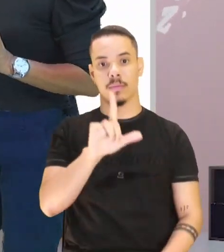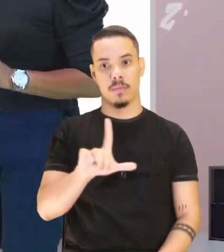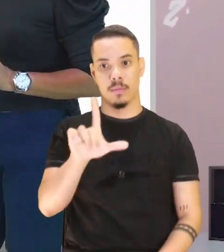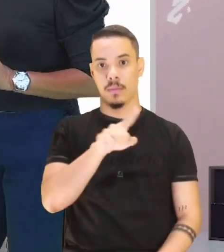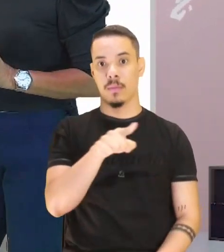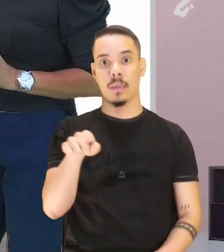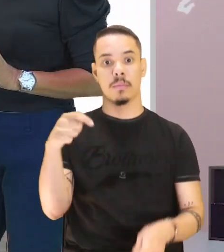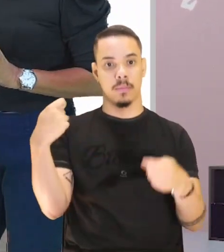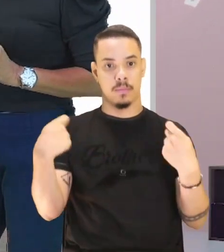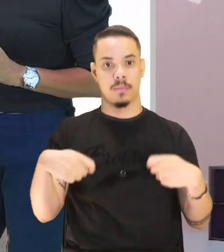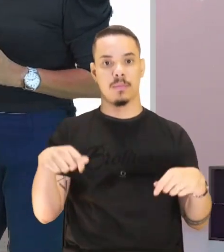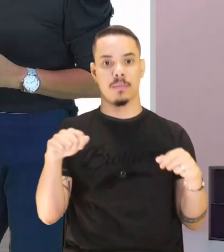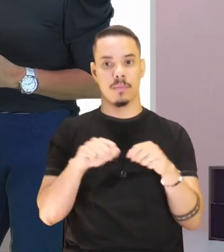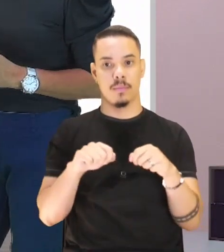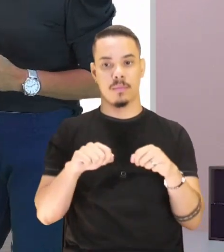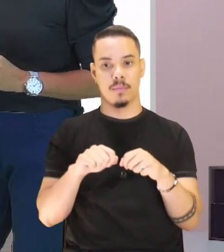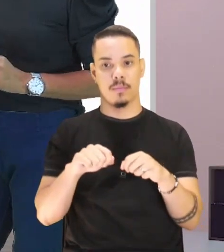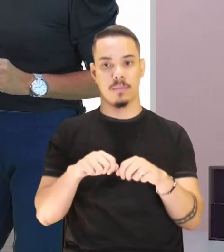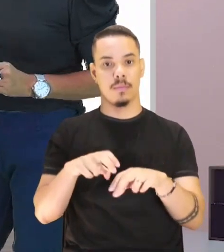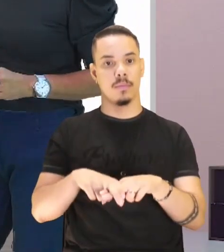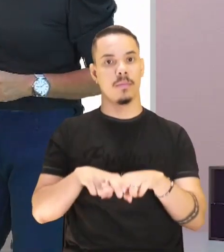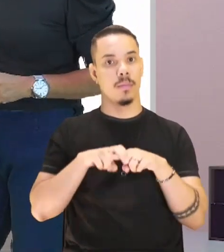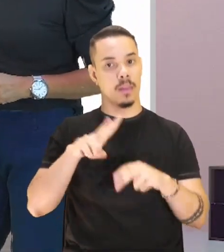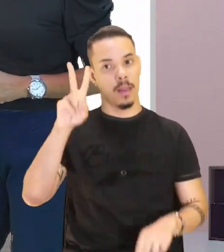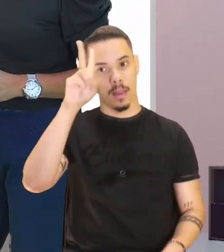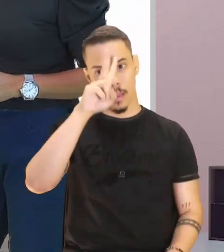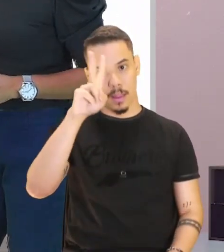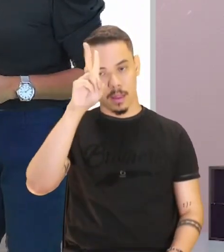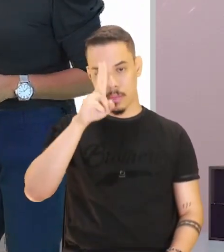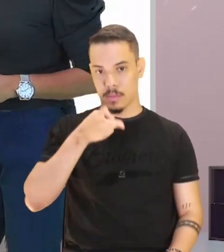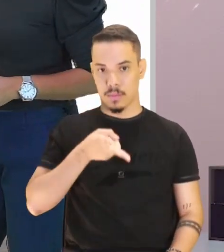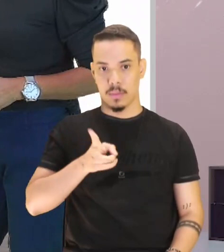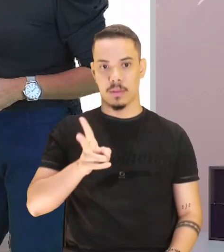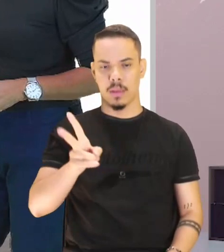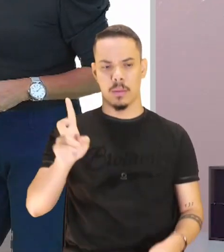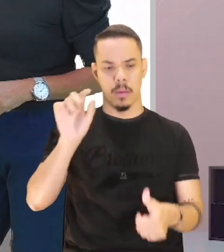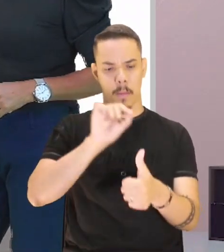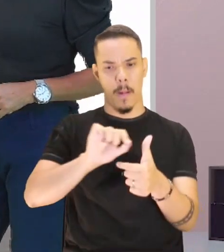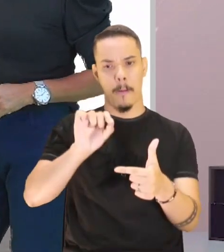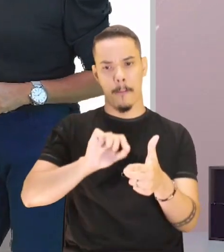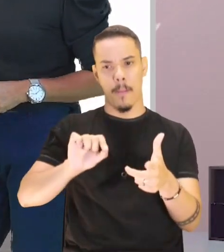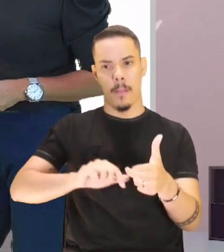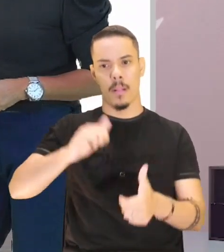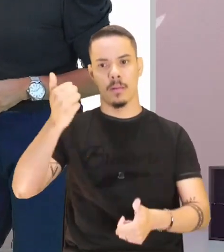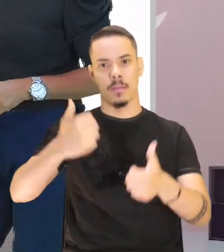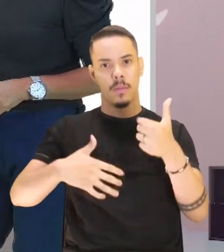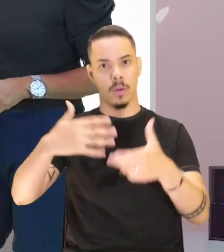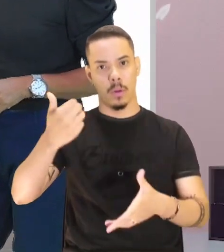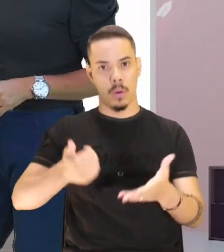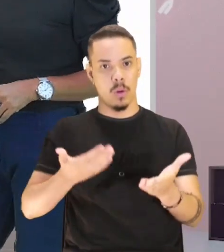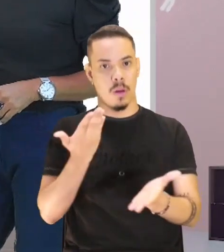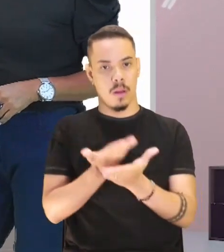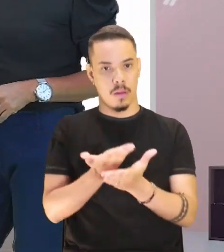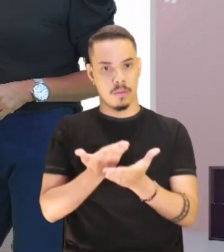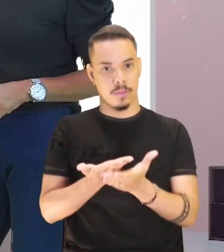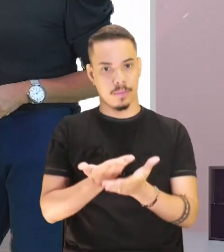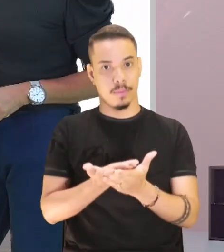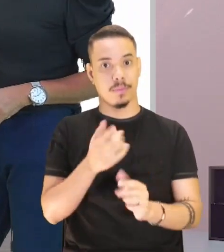precisar fazer. Exatamente! E lembra que a gente sempre pontuou aqui nas nossas aulas que